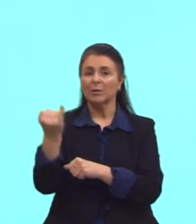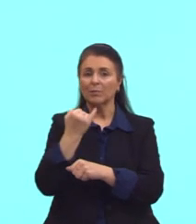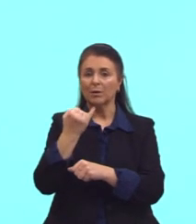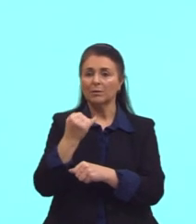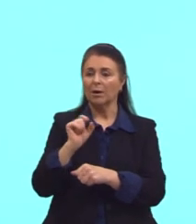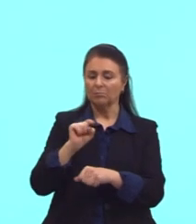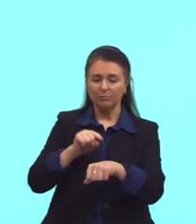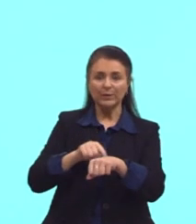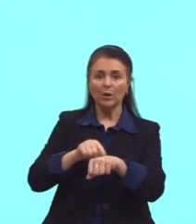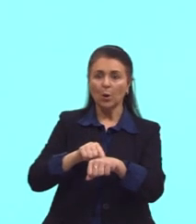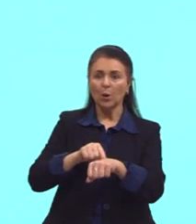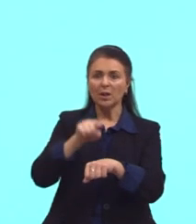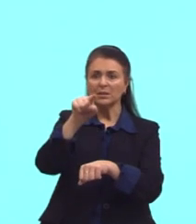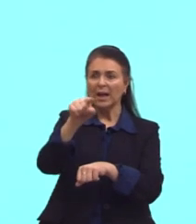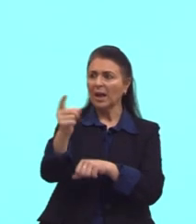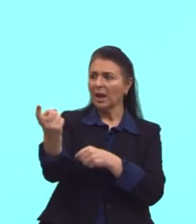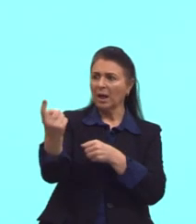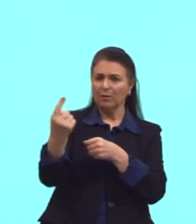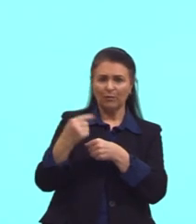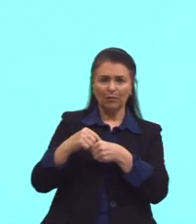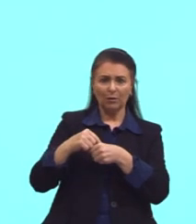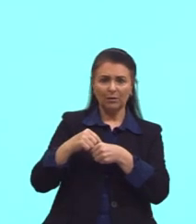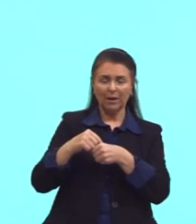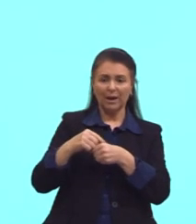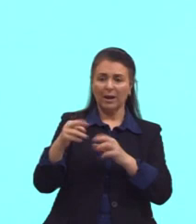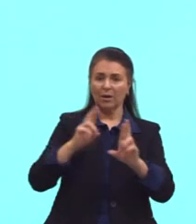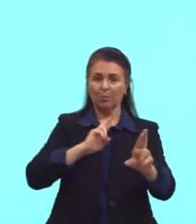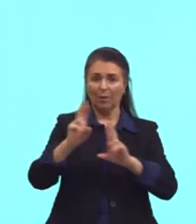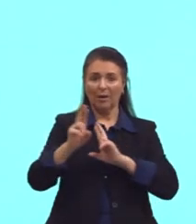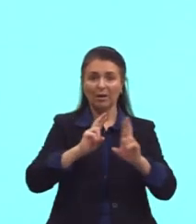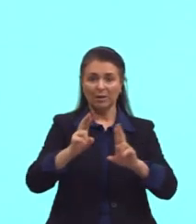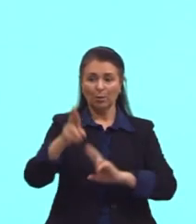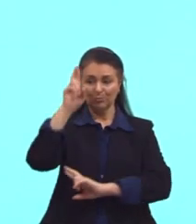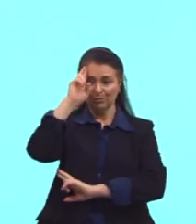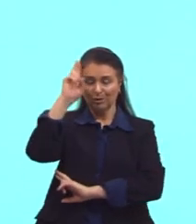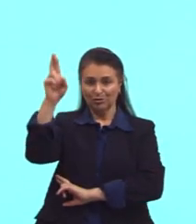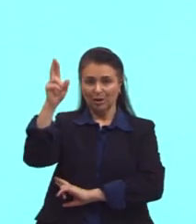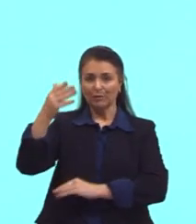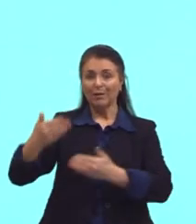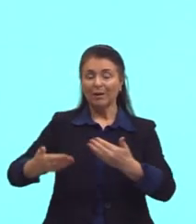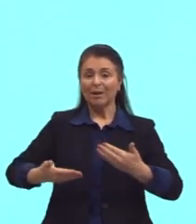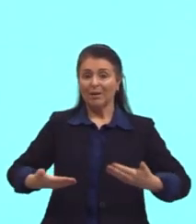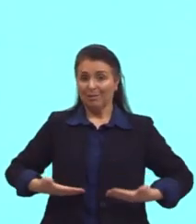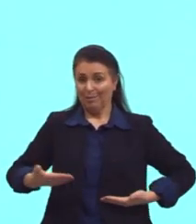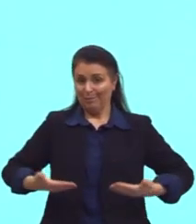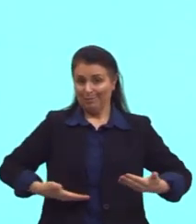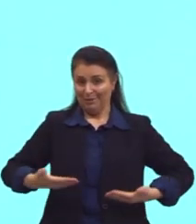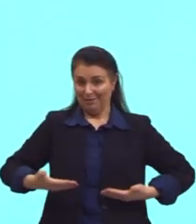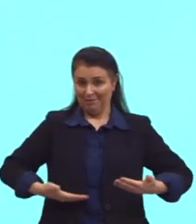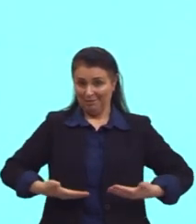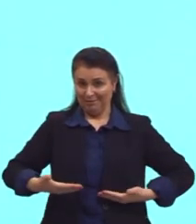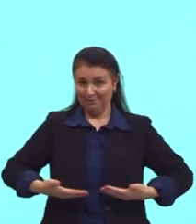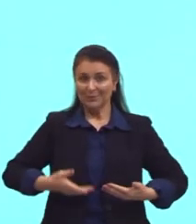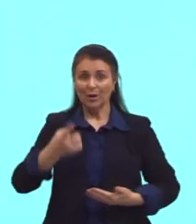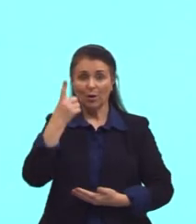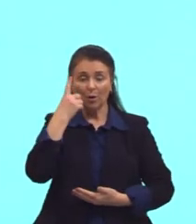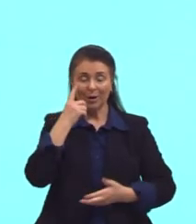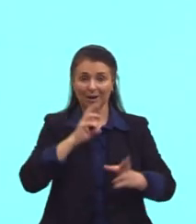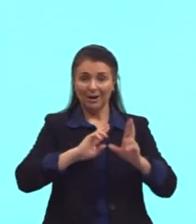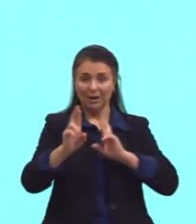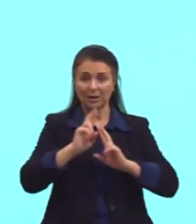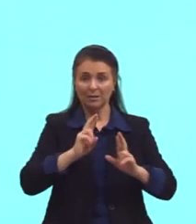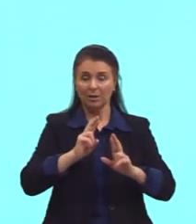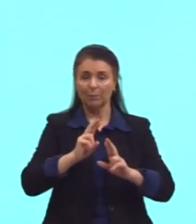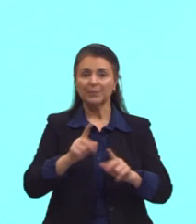Que horas ela volta? É uma relação entre patrão e empregada. Ela traz a filha com o filho do empregado. E denota bem essa questão do